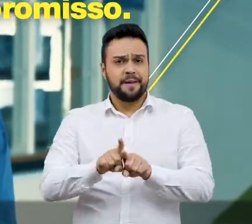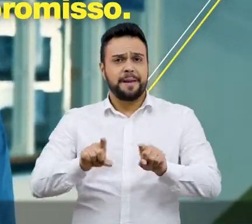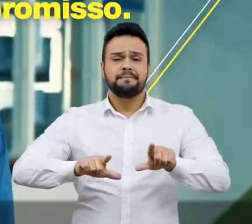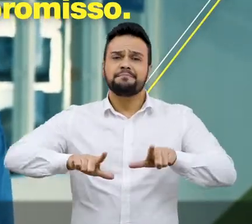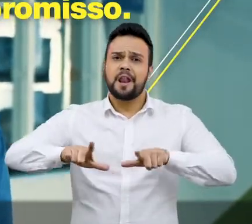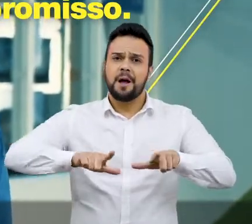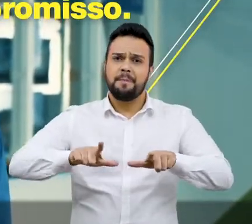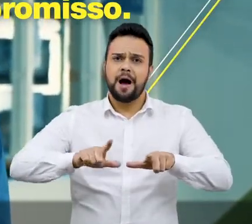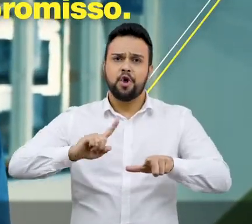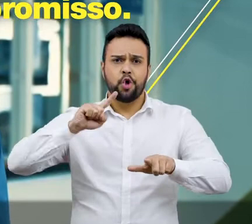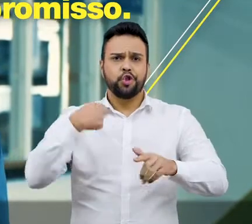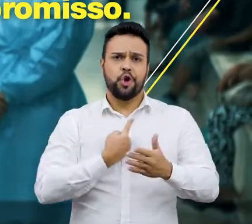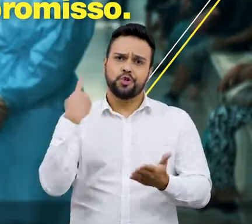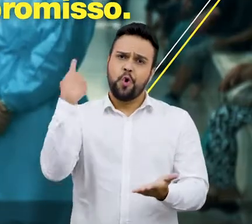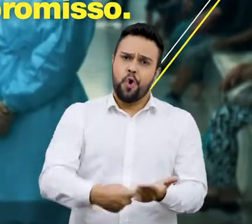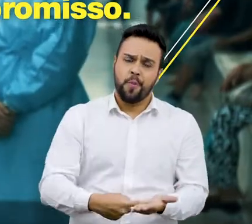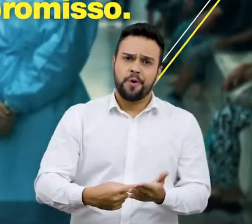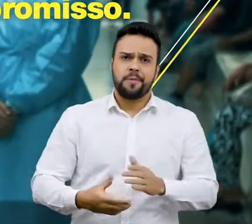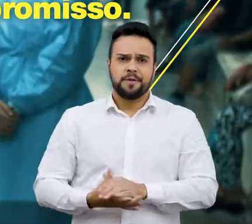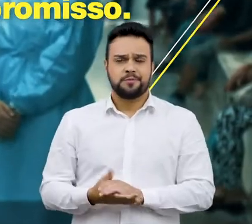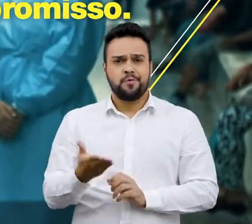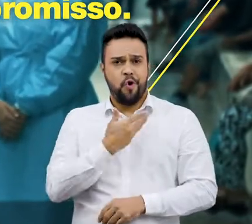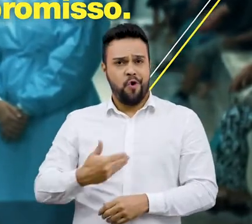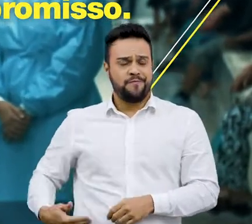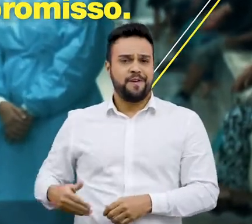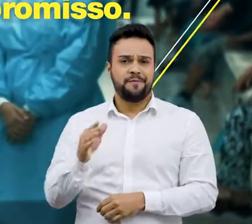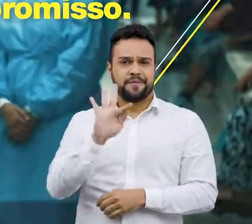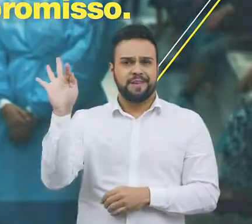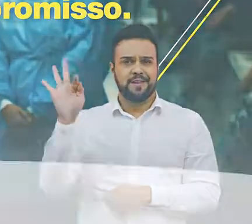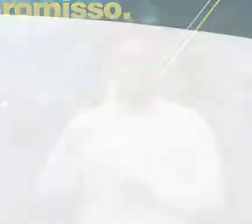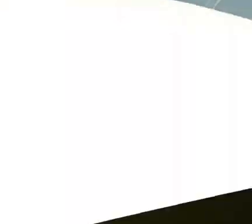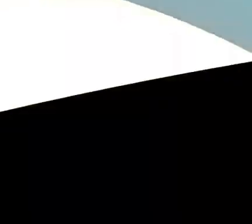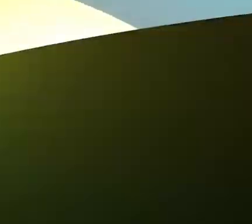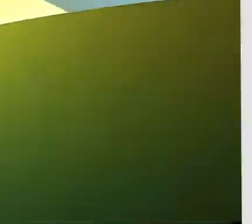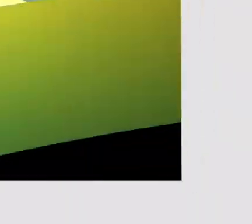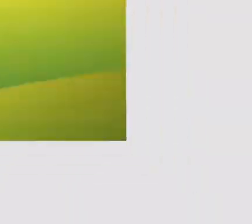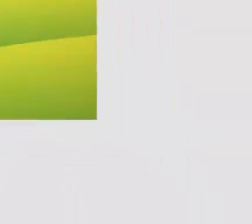os empregos. Esse é o nosso compromisso. Governo Federal.